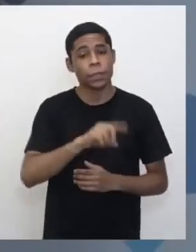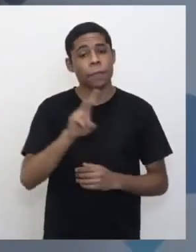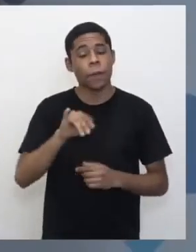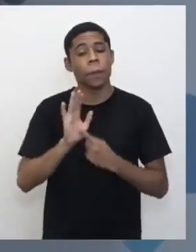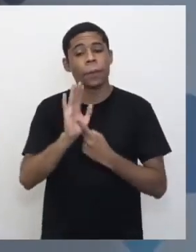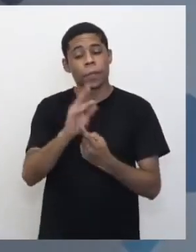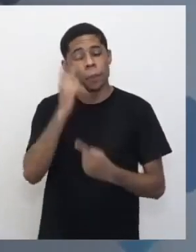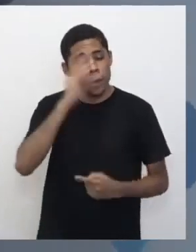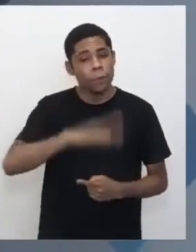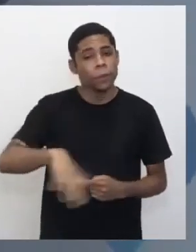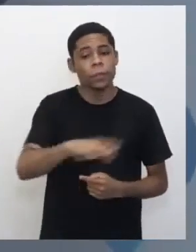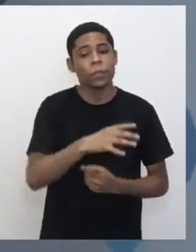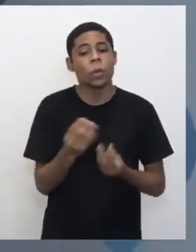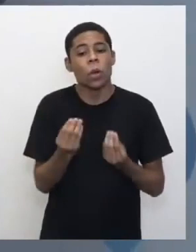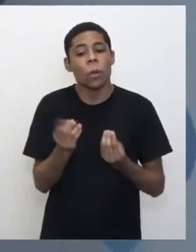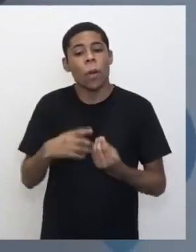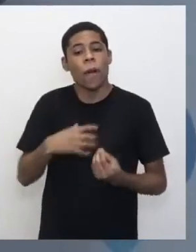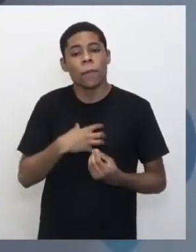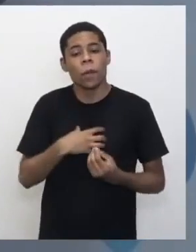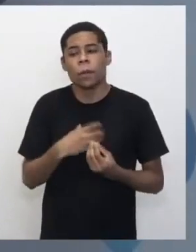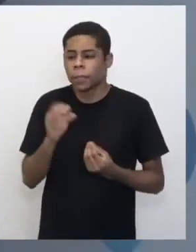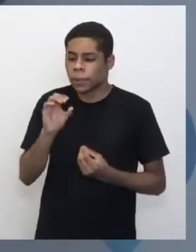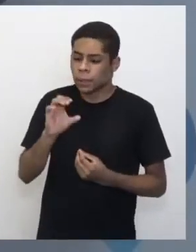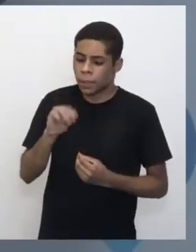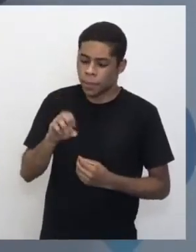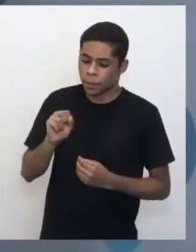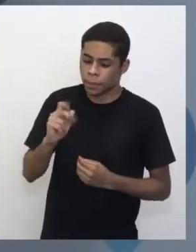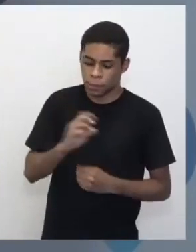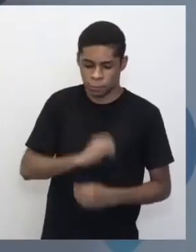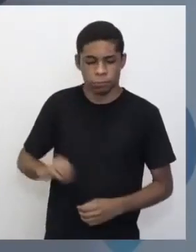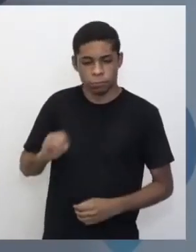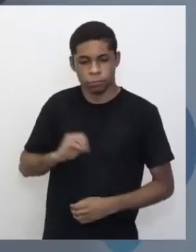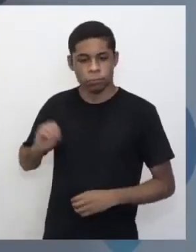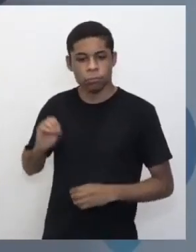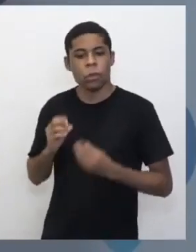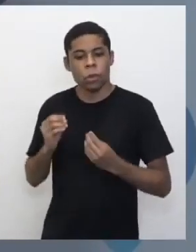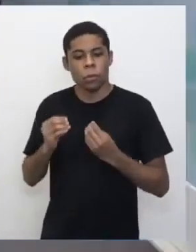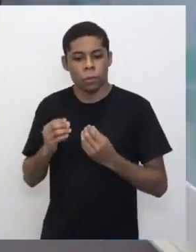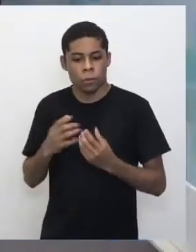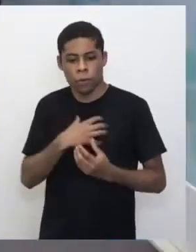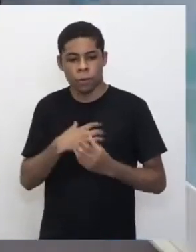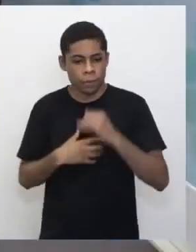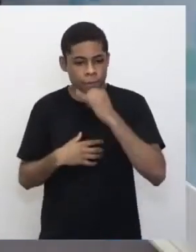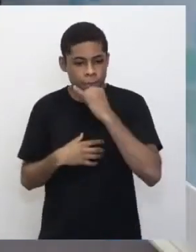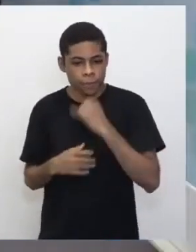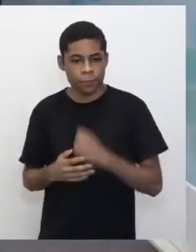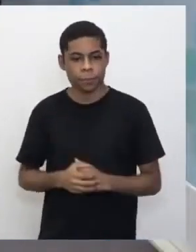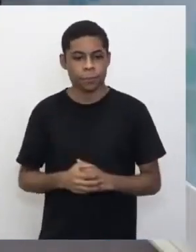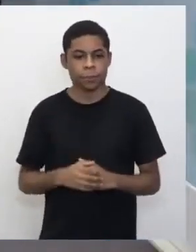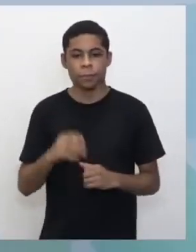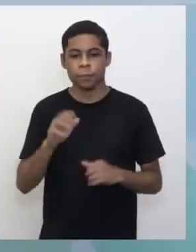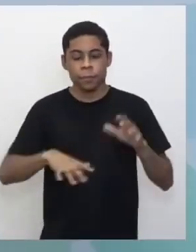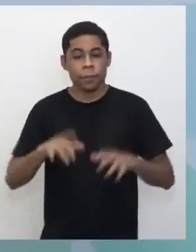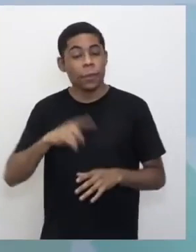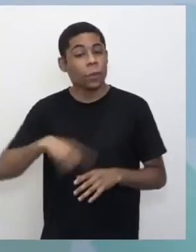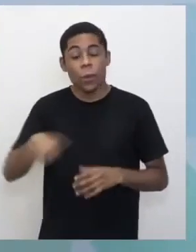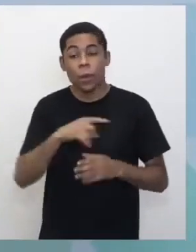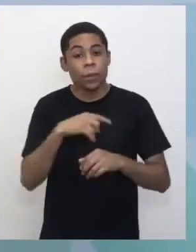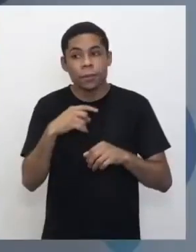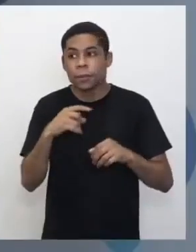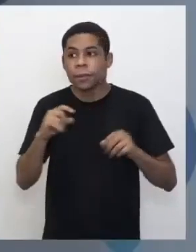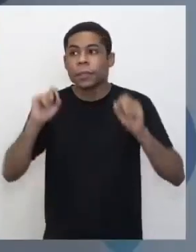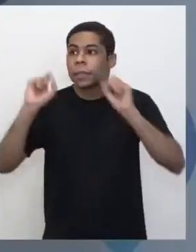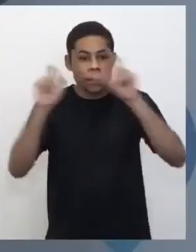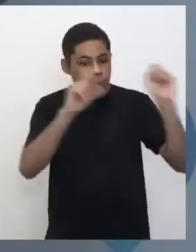vocês todas as formas de ver o Centro de Mídias, porque assim, a gente tem em todo lugar, né, João? Sim, em cima, embaixo, do lado, olhou, a gente está lá. Se olhou, assim,